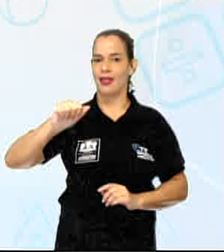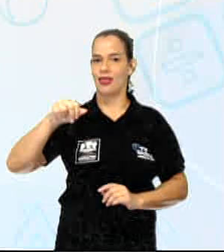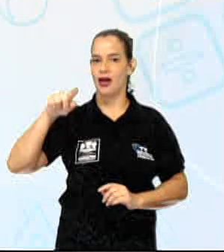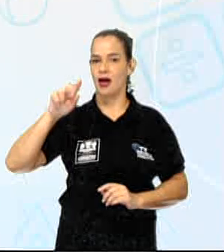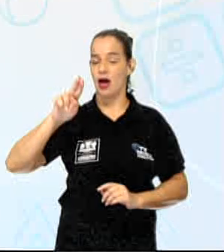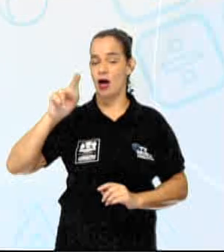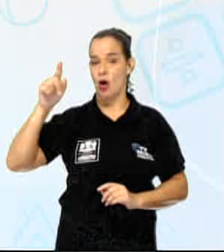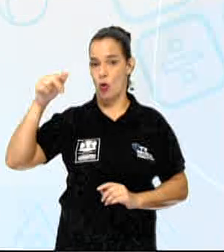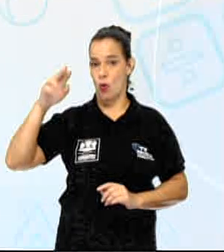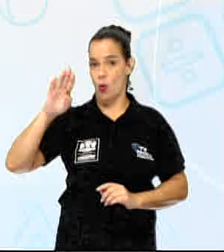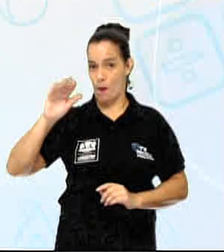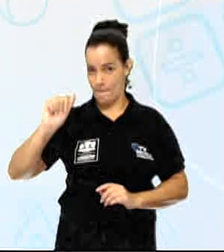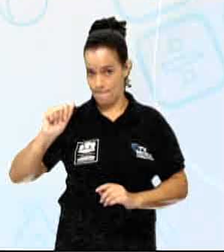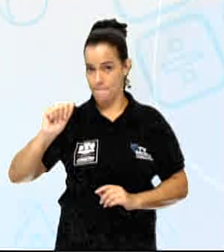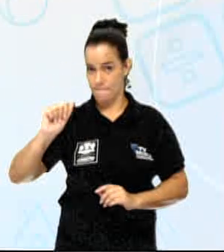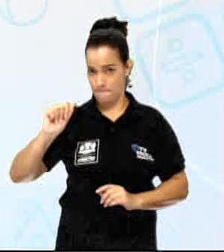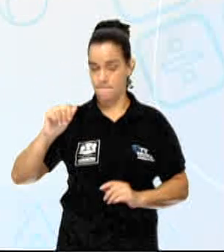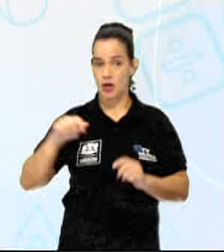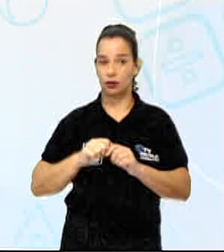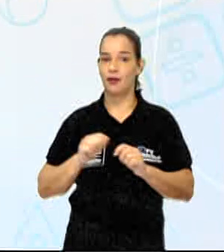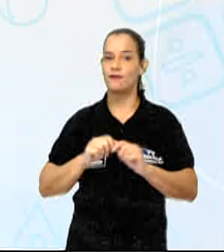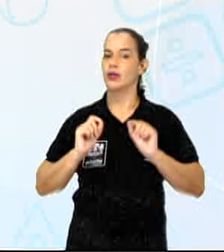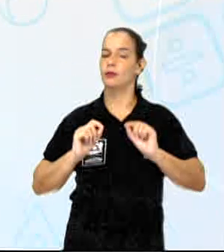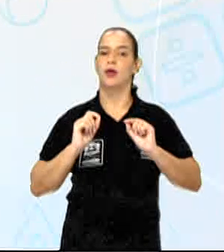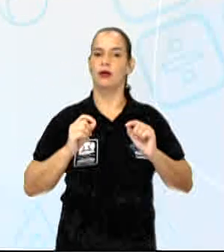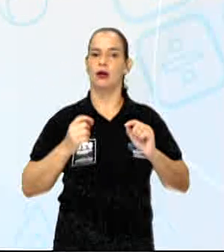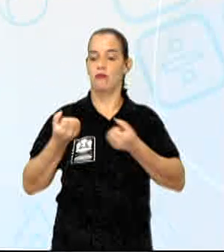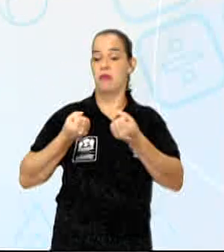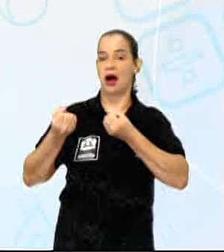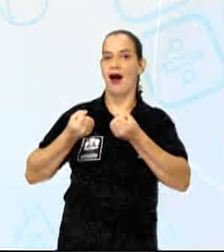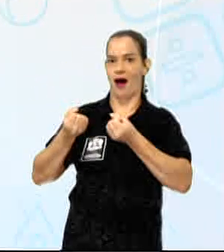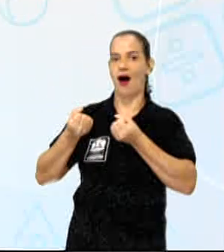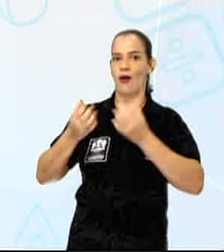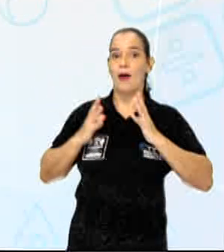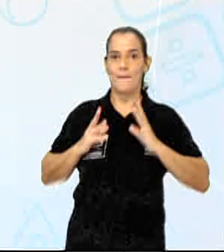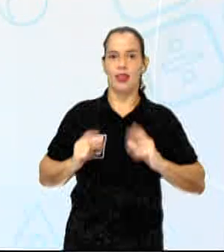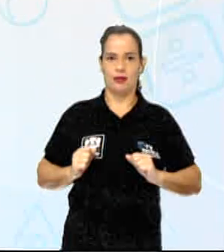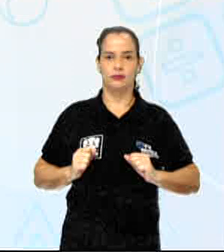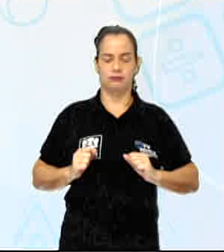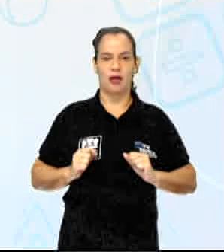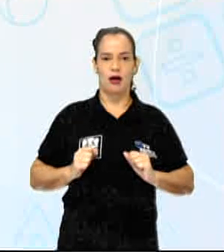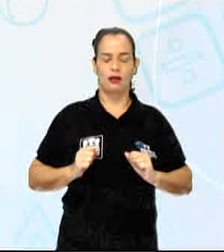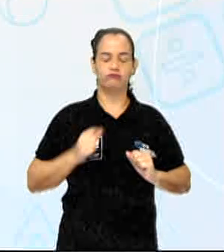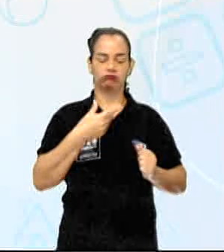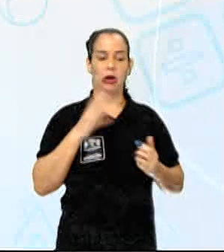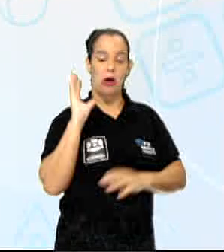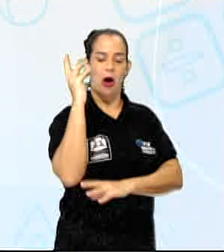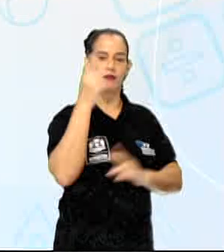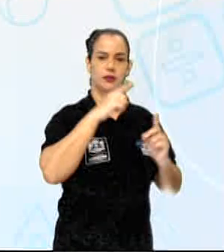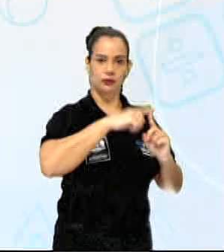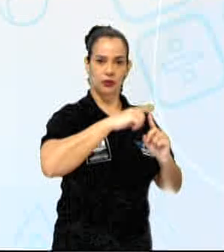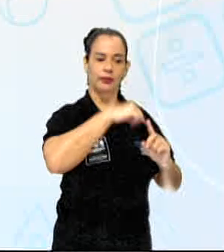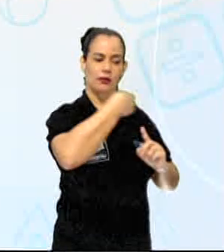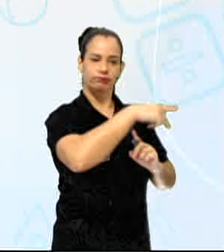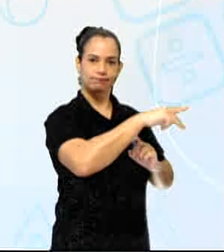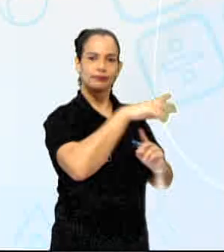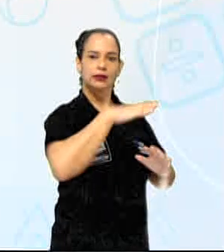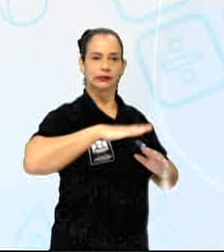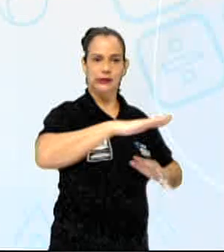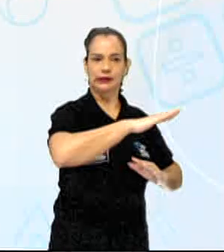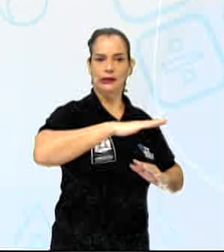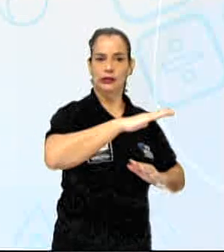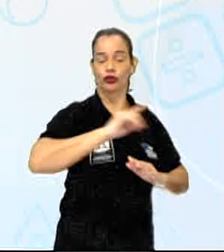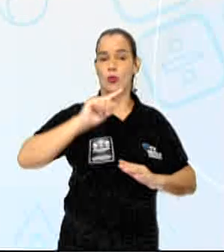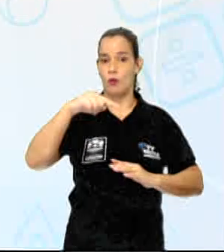carnaúba, que é usada para polimento de carro e tal. É uma árvore típica dessa região. E o outro que você está vendo ali,